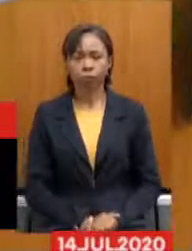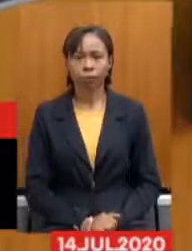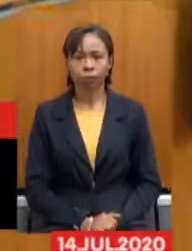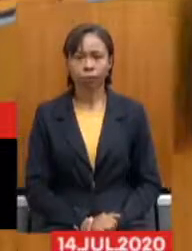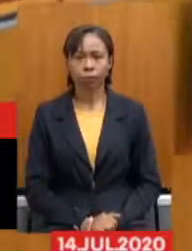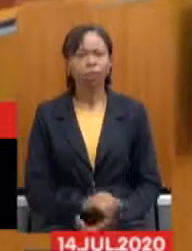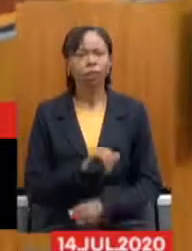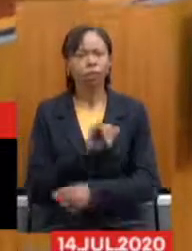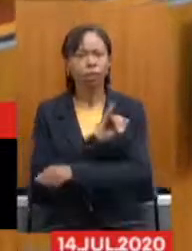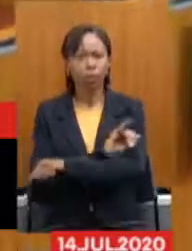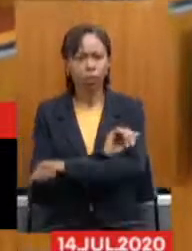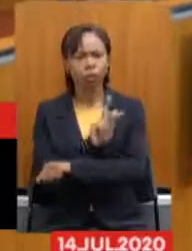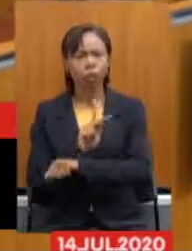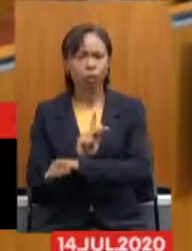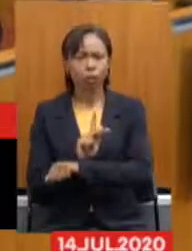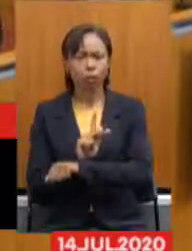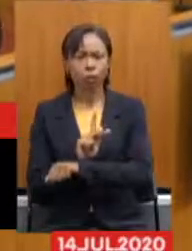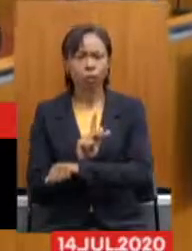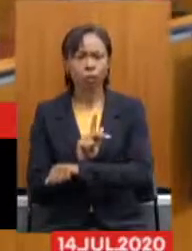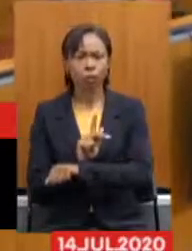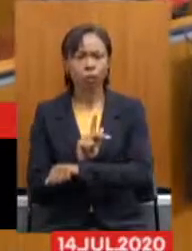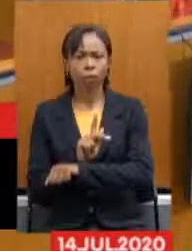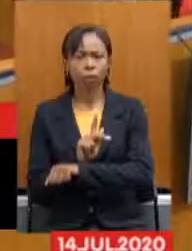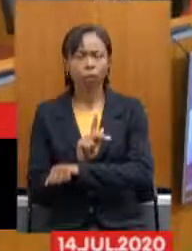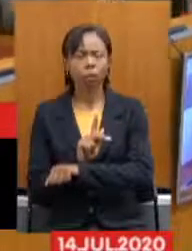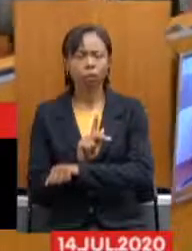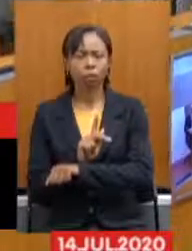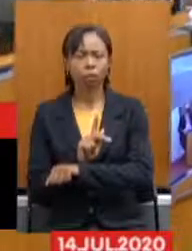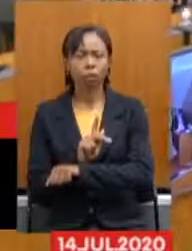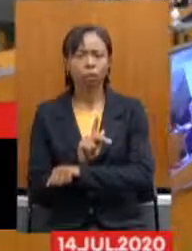Ipseng Cisipiceng